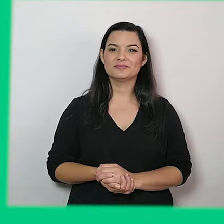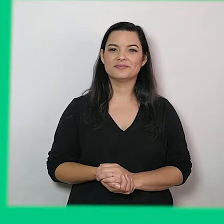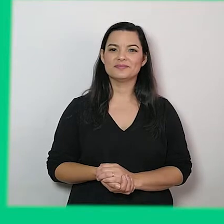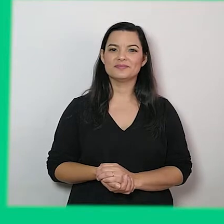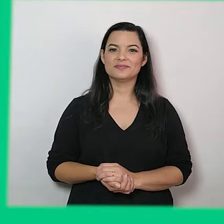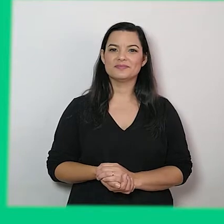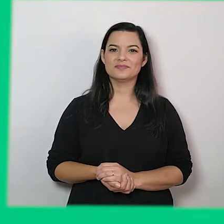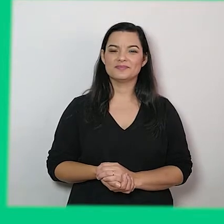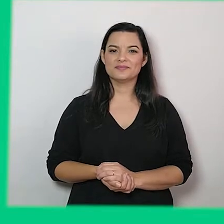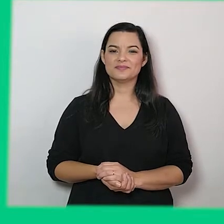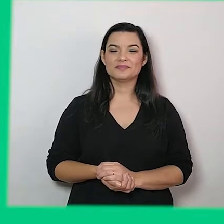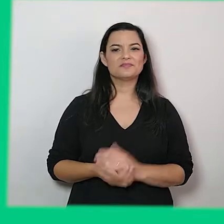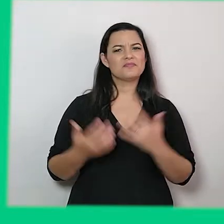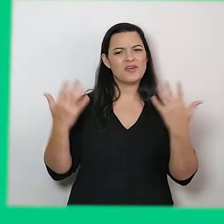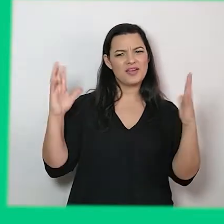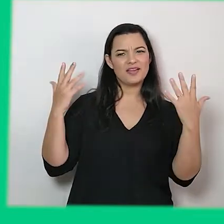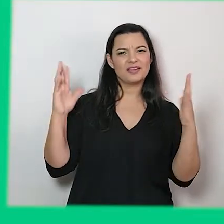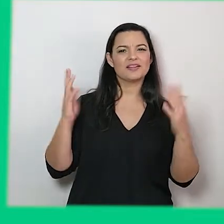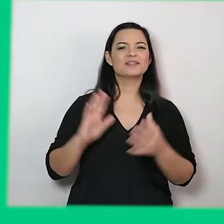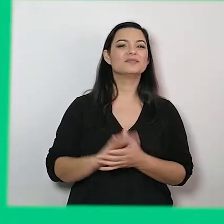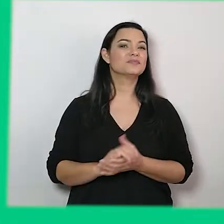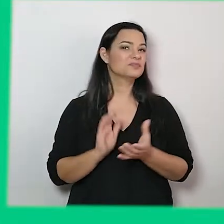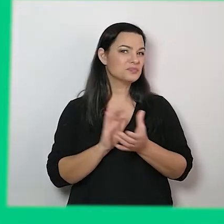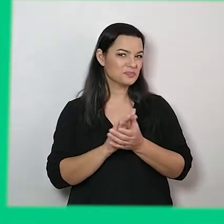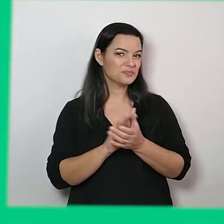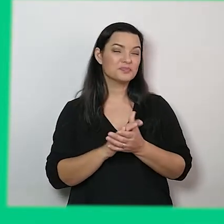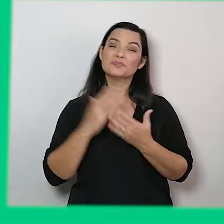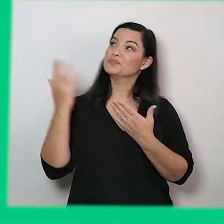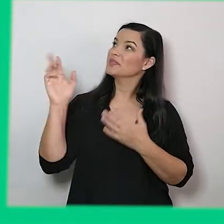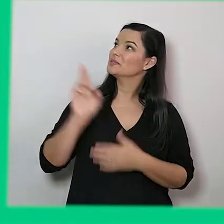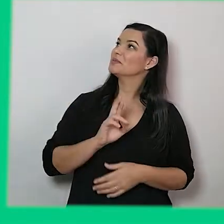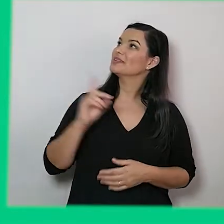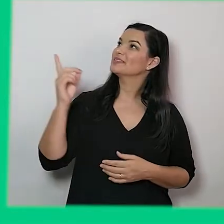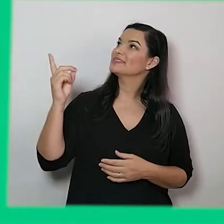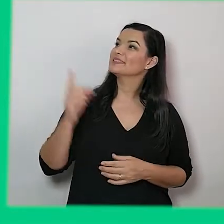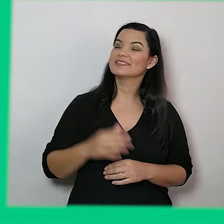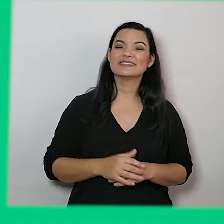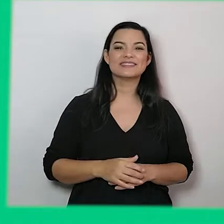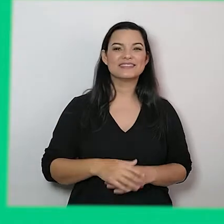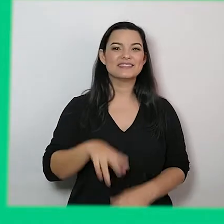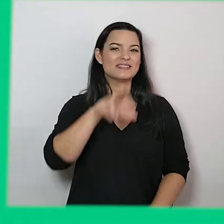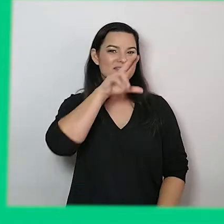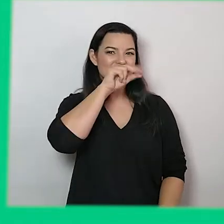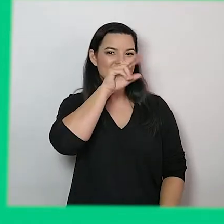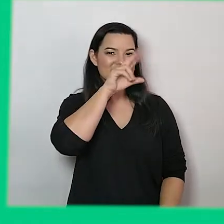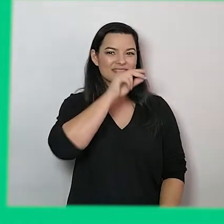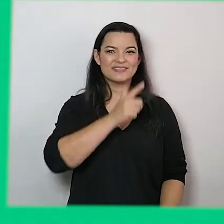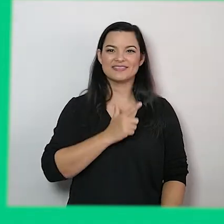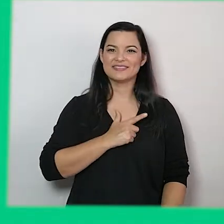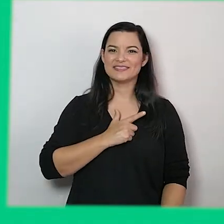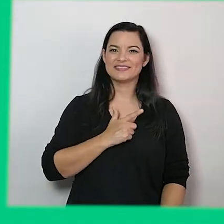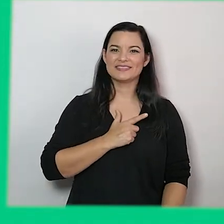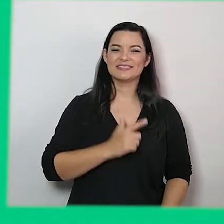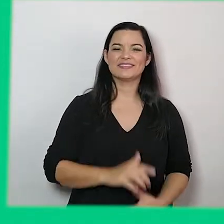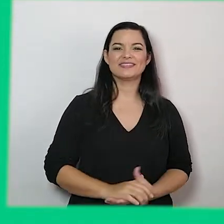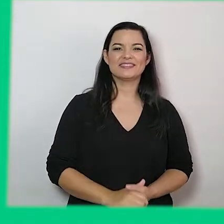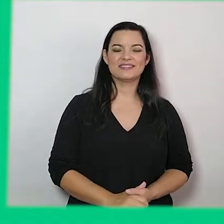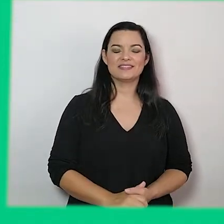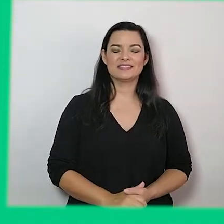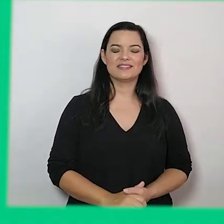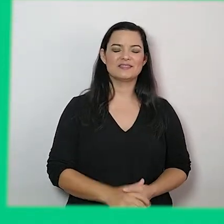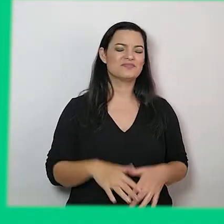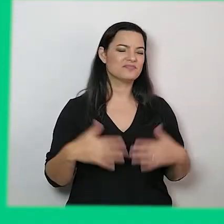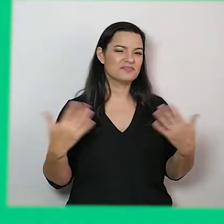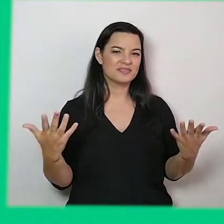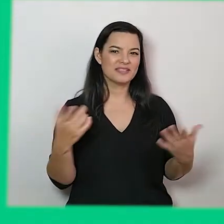Muito bem! Resposta na tela. Patinho feio! Será que você consegue também